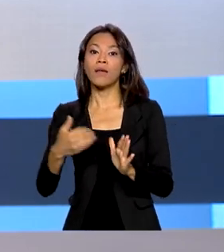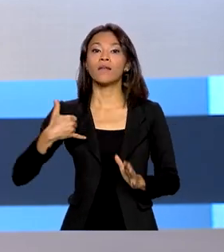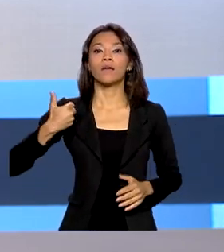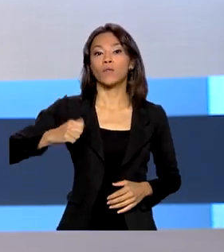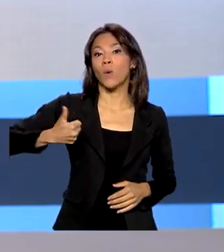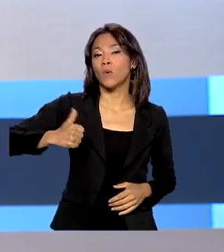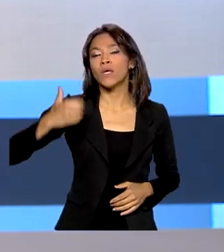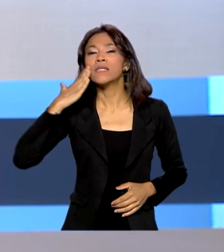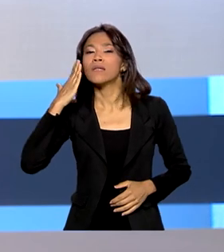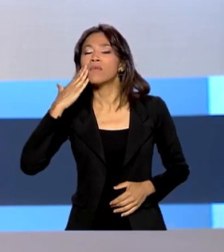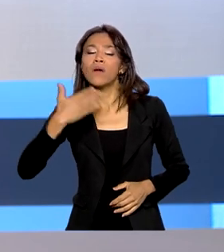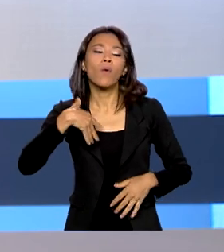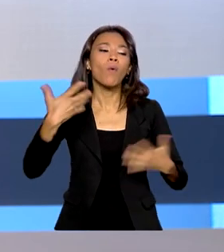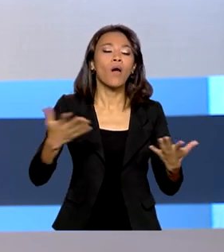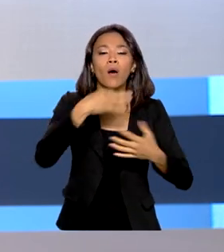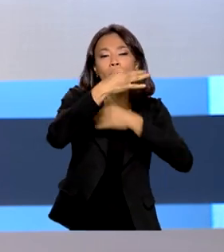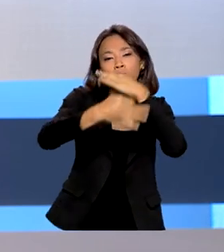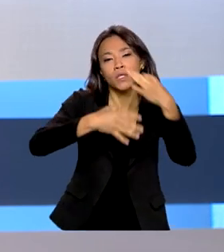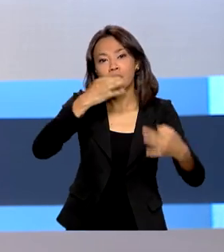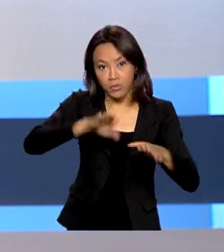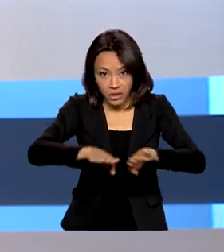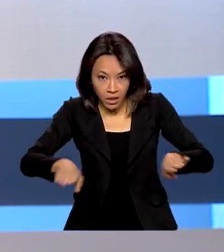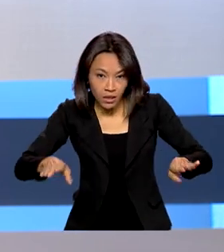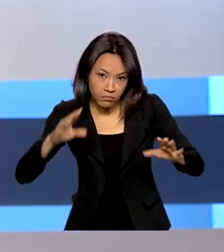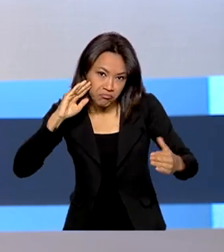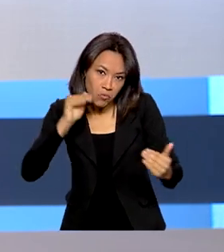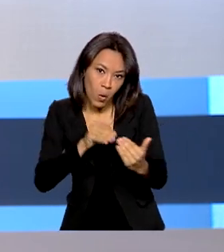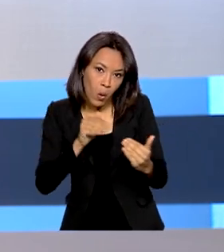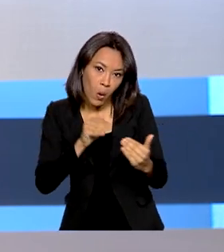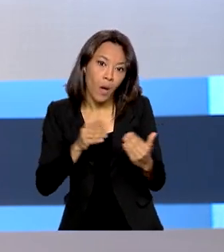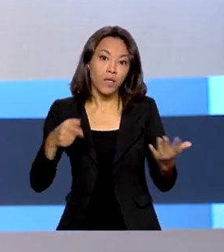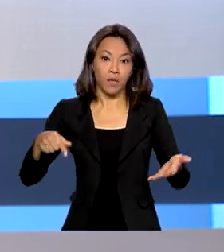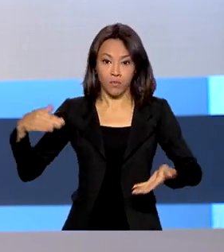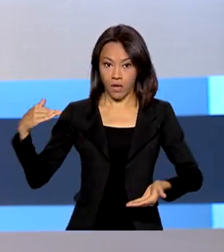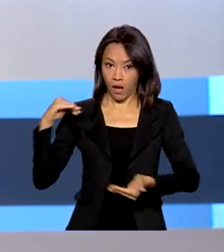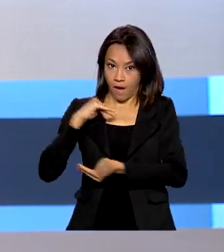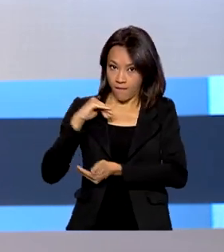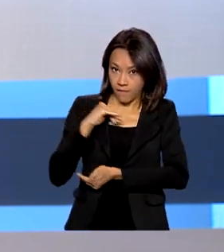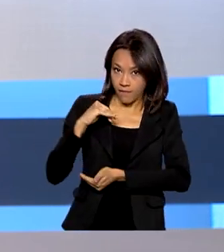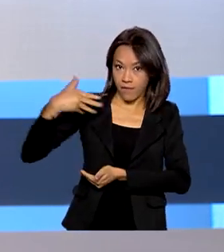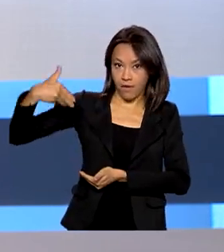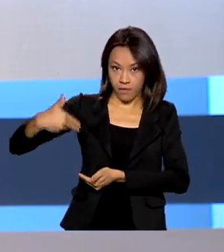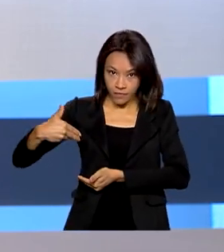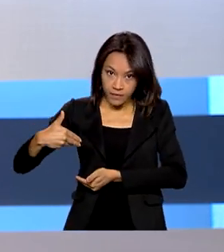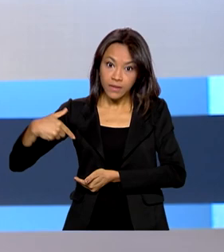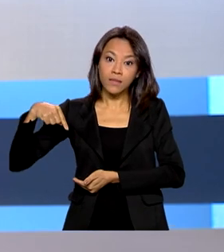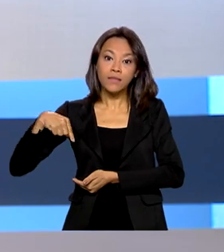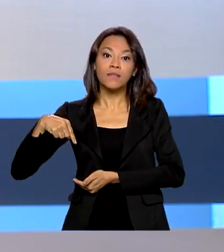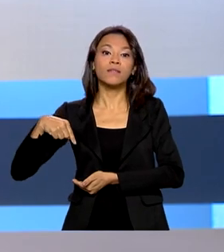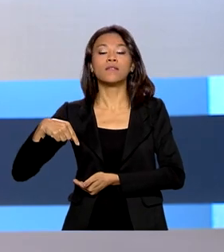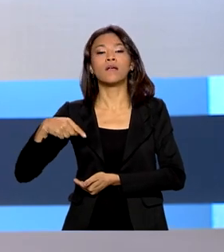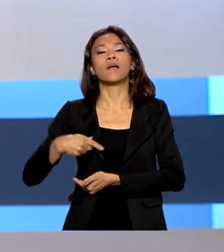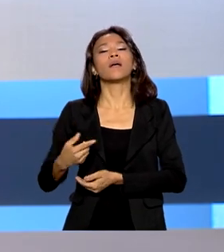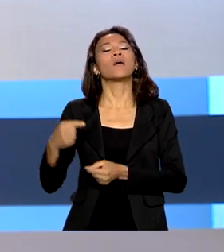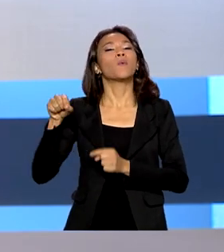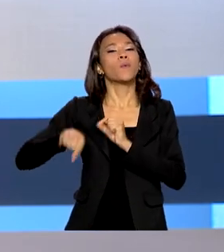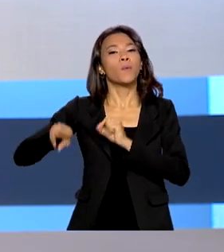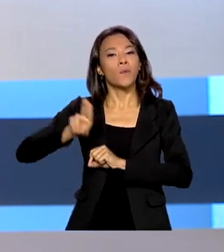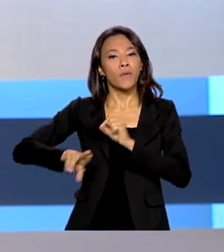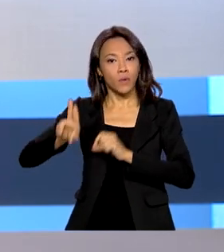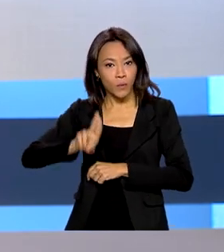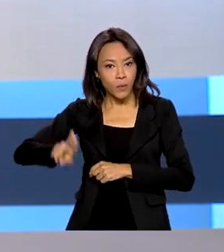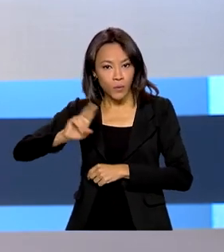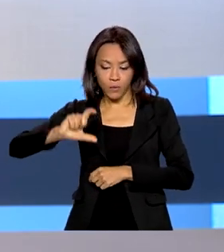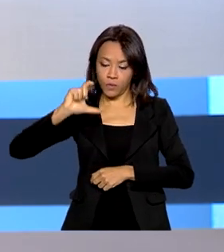opinião das pessoas, tendo em vista a autorização por parte da Anviz, a Agência Nacional de Vigilância Sanitária, da utilização do